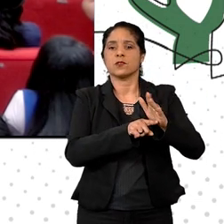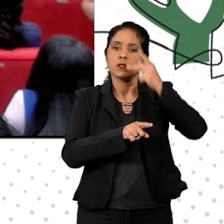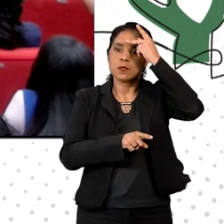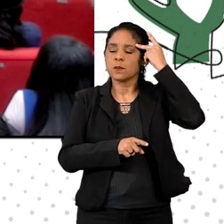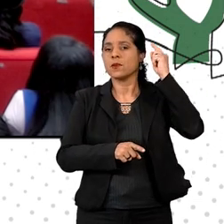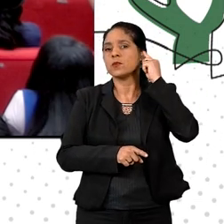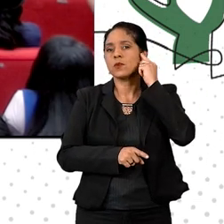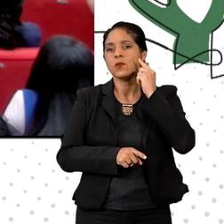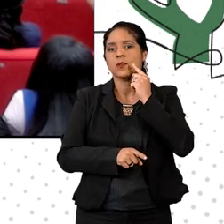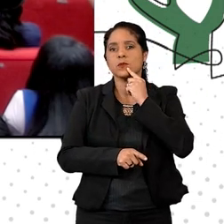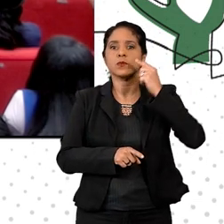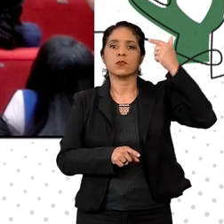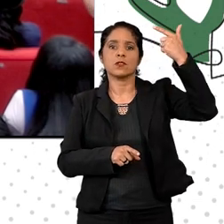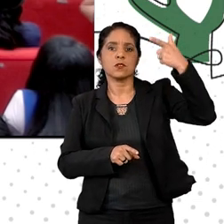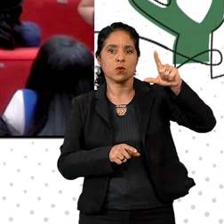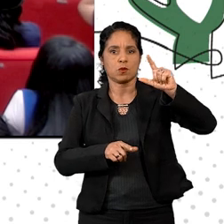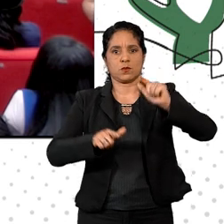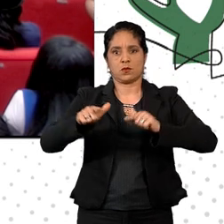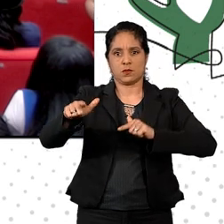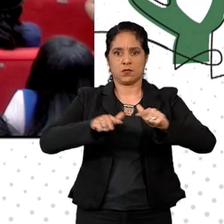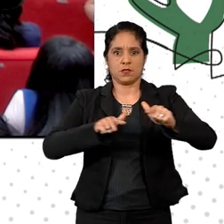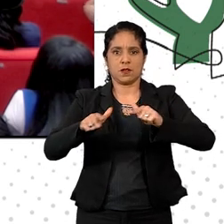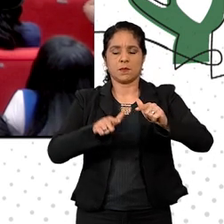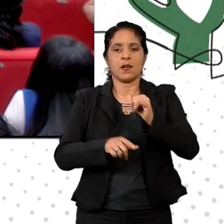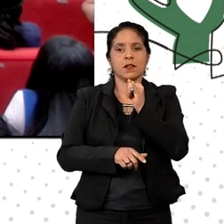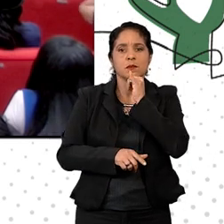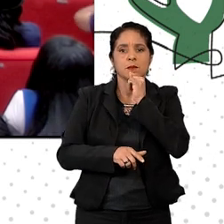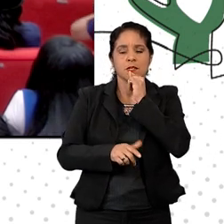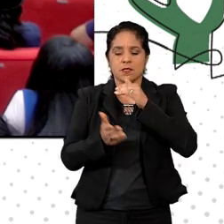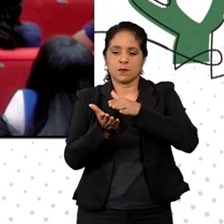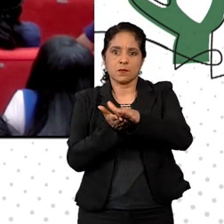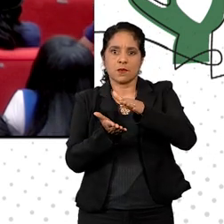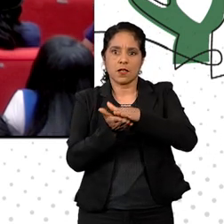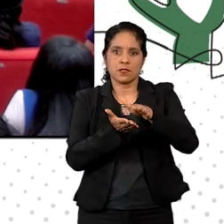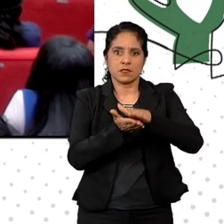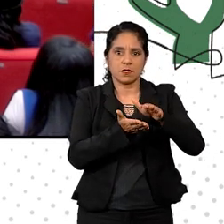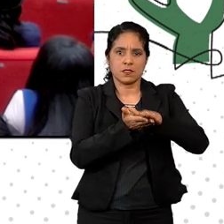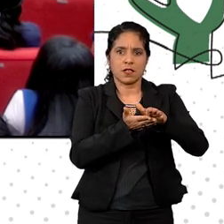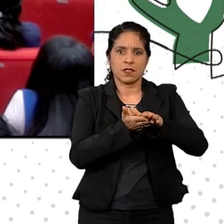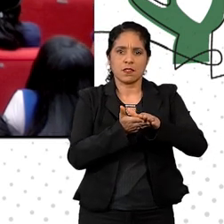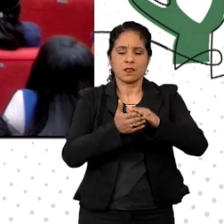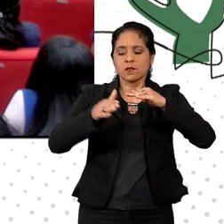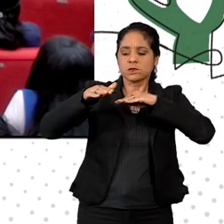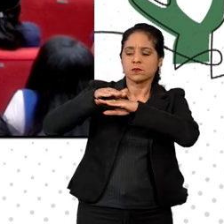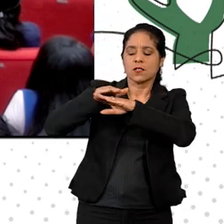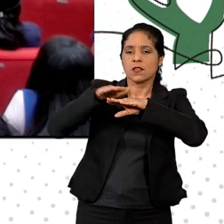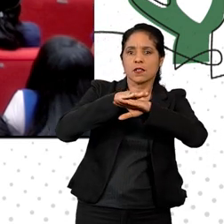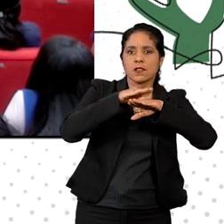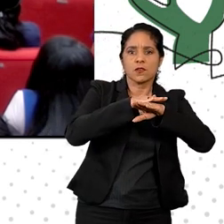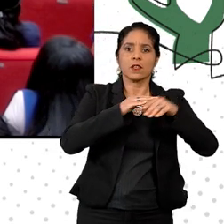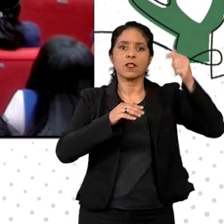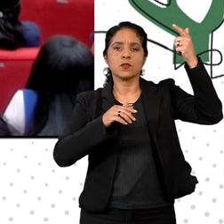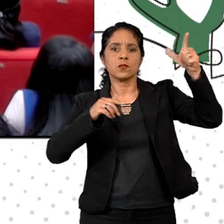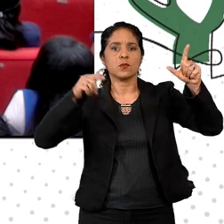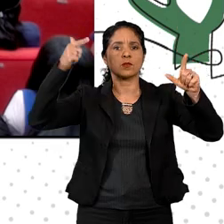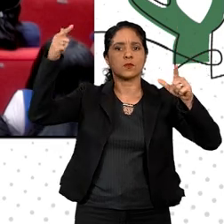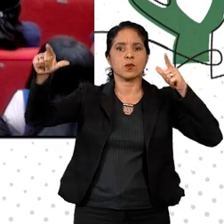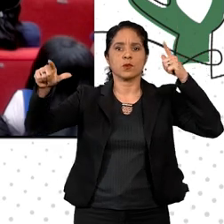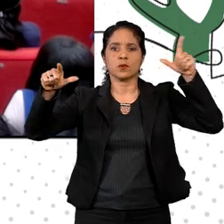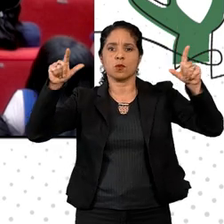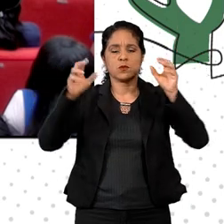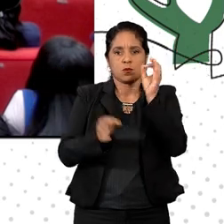em outras frentes de trabalho, a exemplo da digitalização de acervos de outros órgãos do Poder Judiciário,